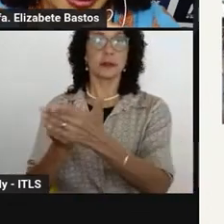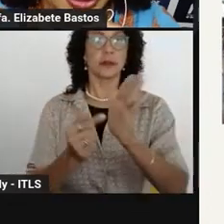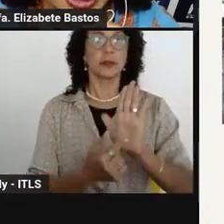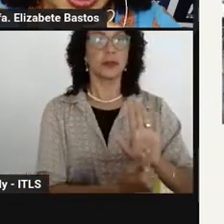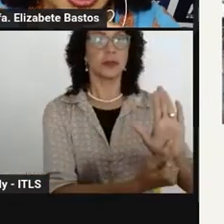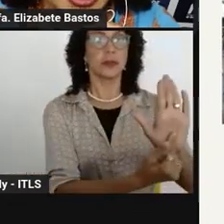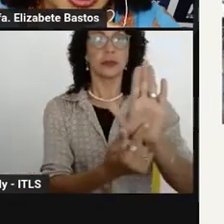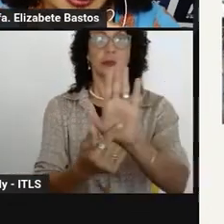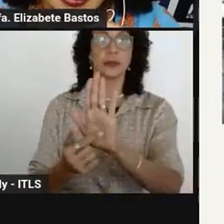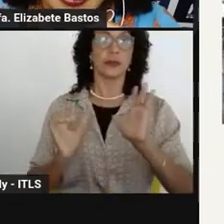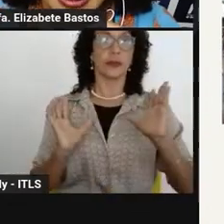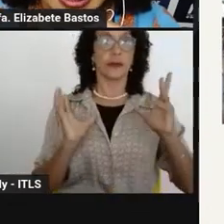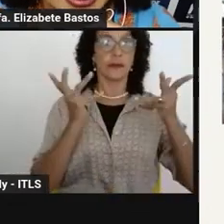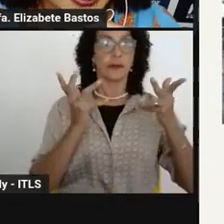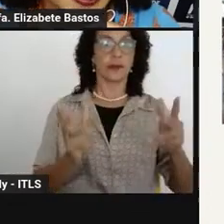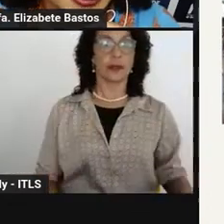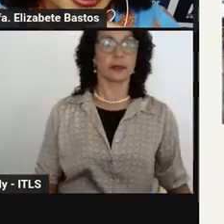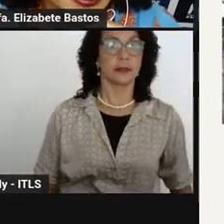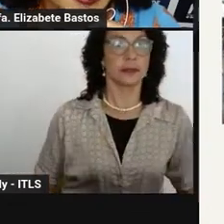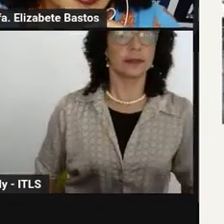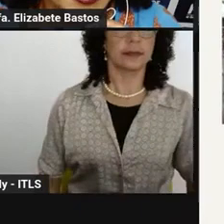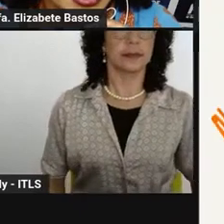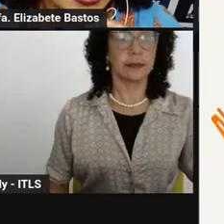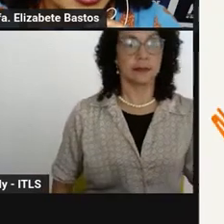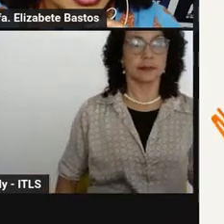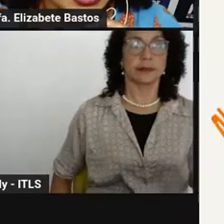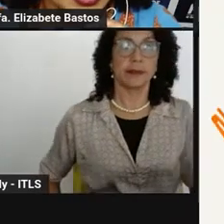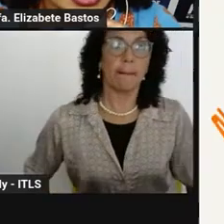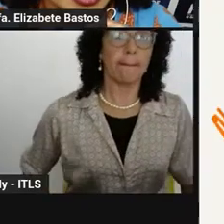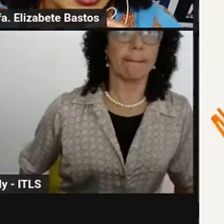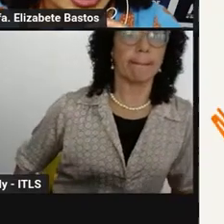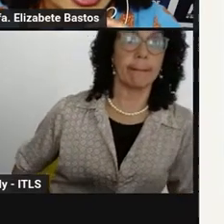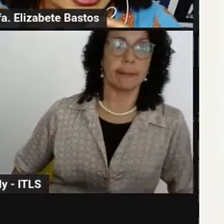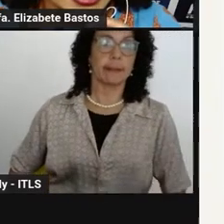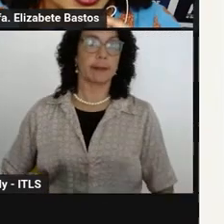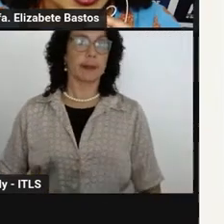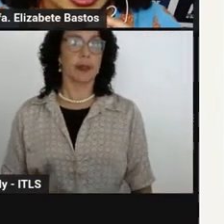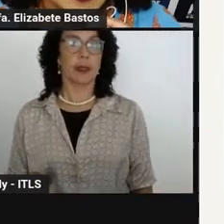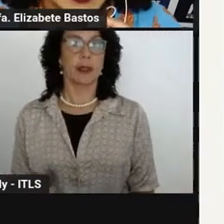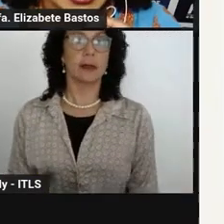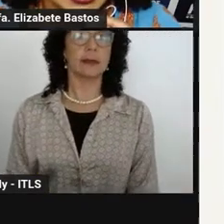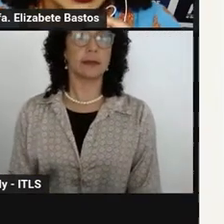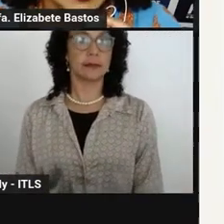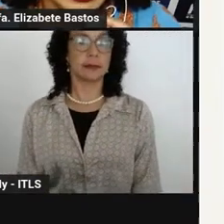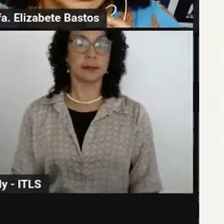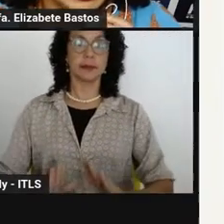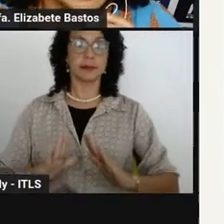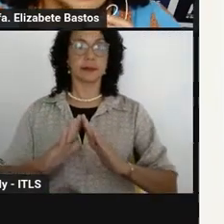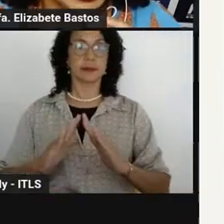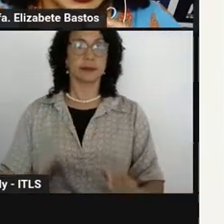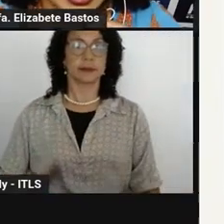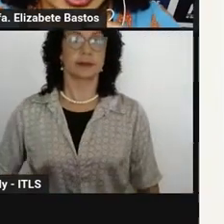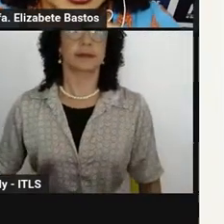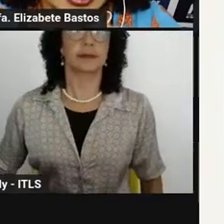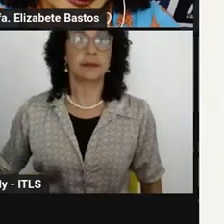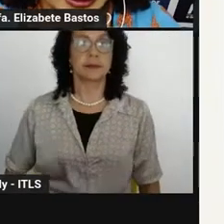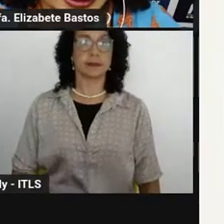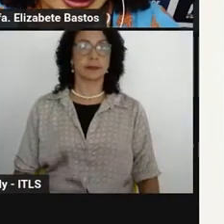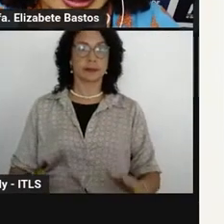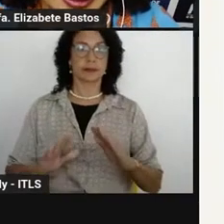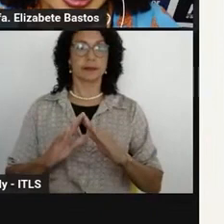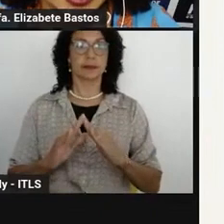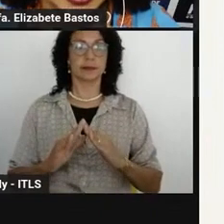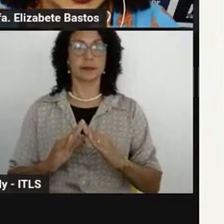vendo que está no chat aí, um abraço, envolvido, inclusive, essa escola, Chico Mendes, já nos enviou o relato de